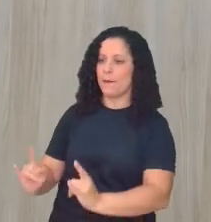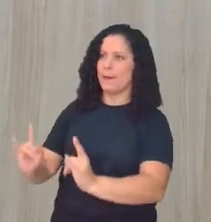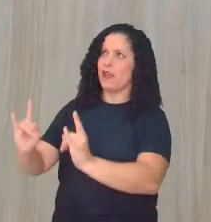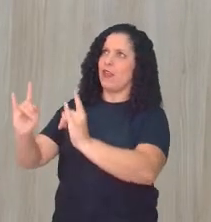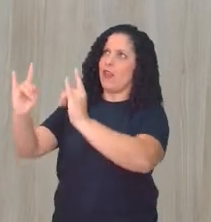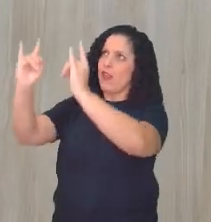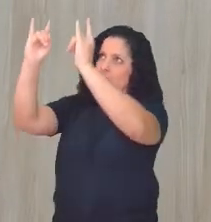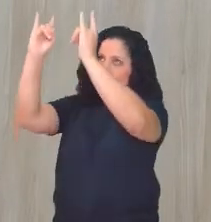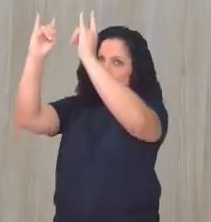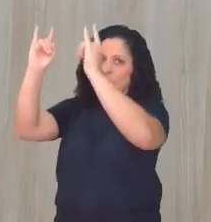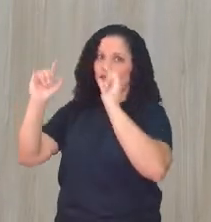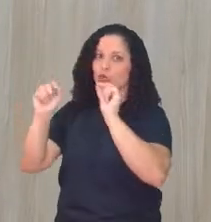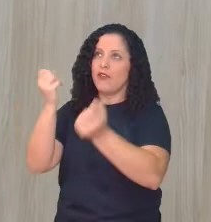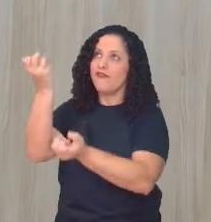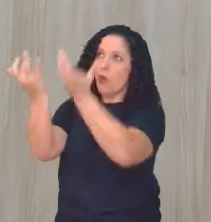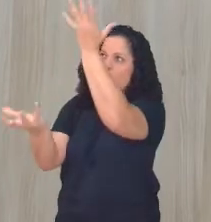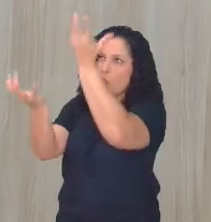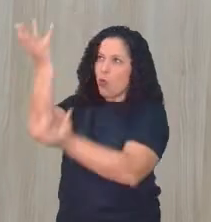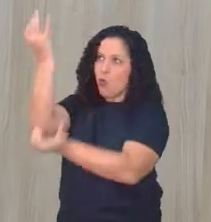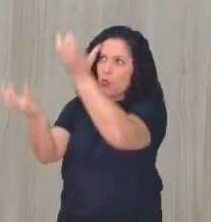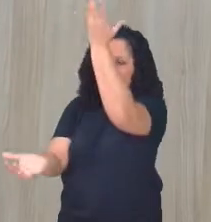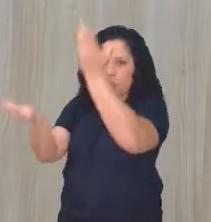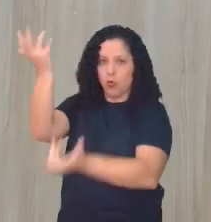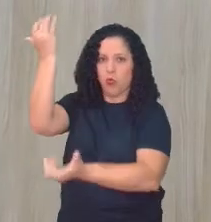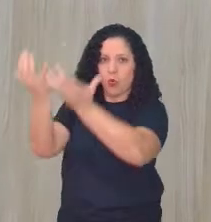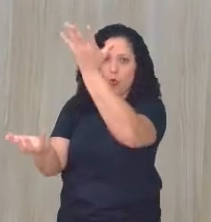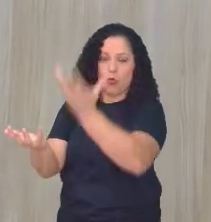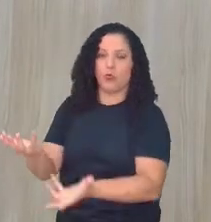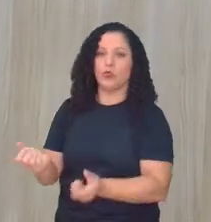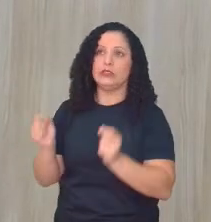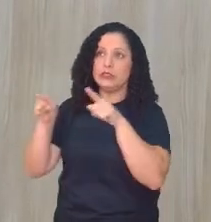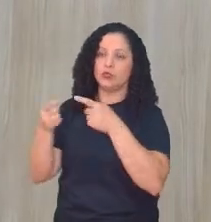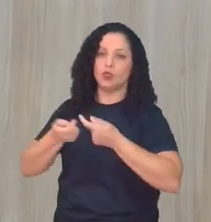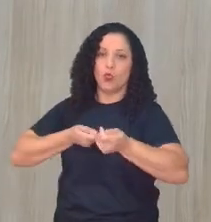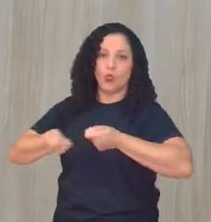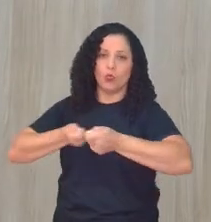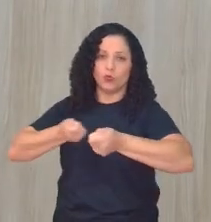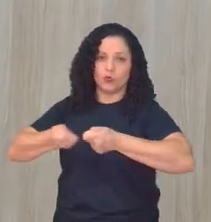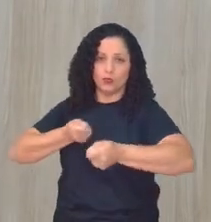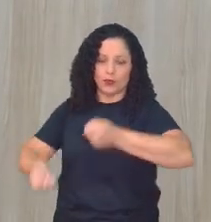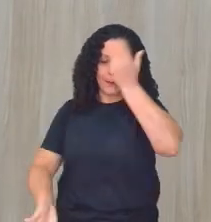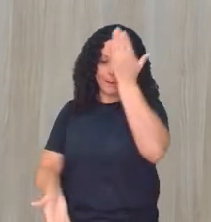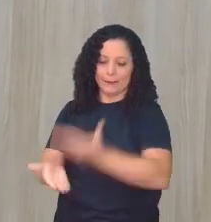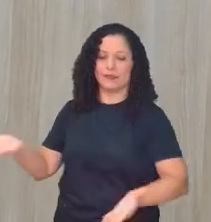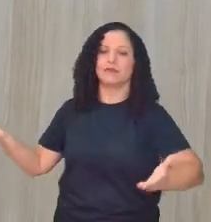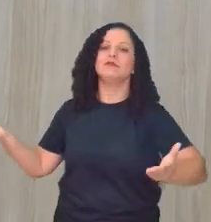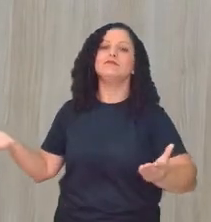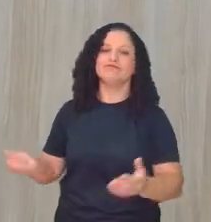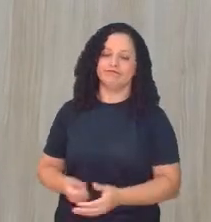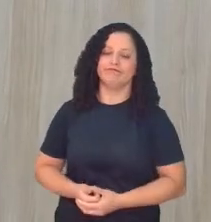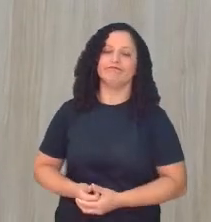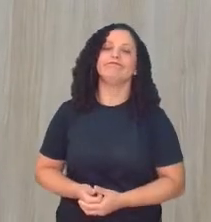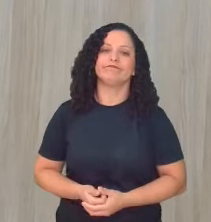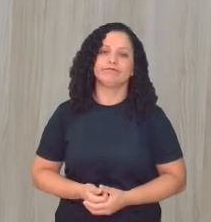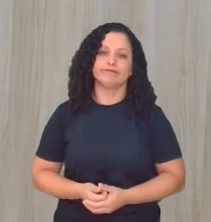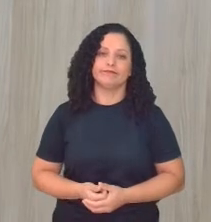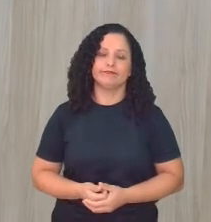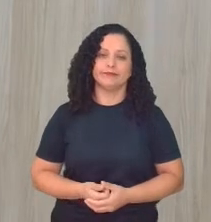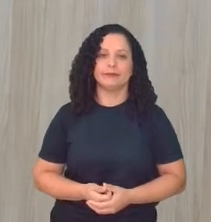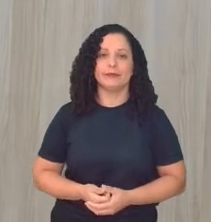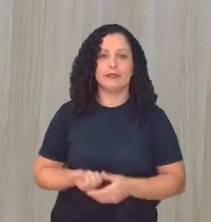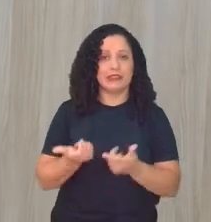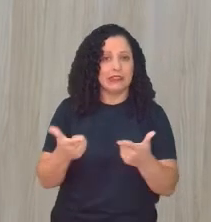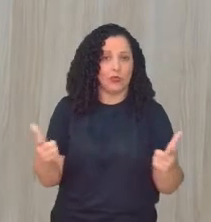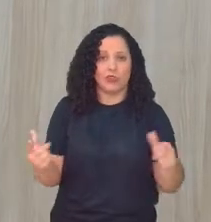queimada, a gente chama de incêndio. Porque foi uma coisa que foi descontrolada e sem um objetivo,